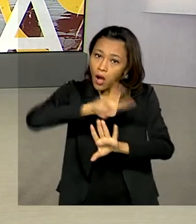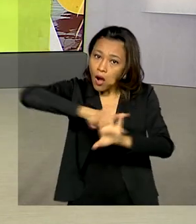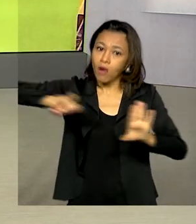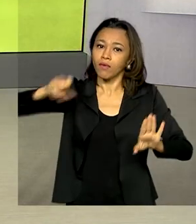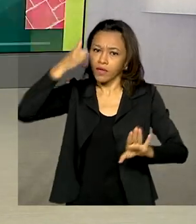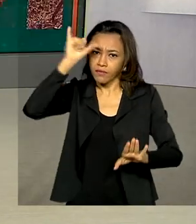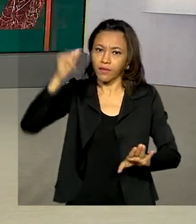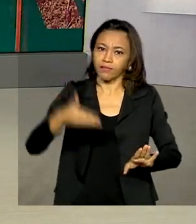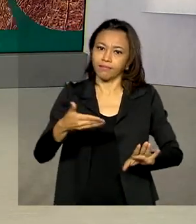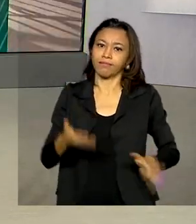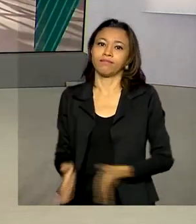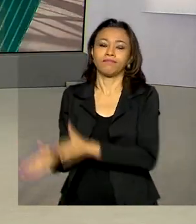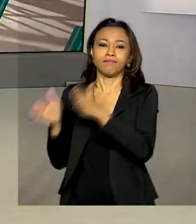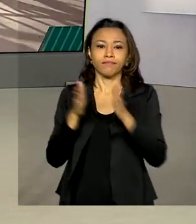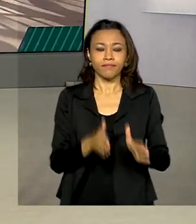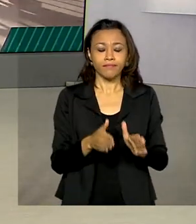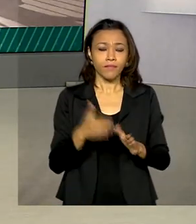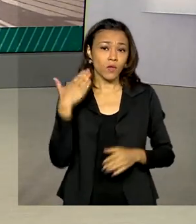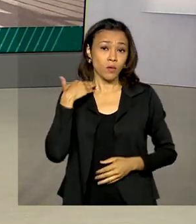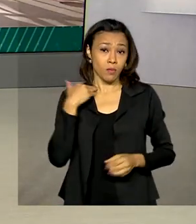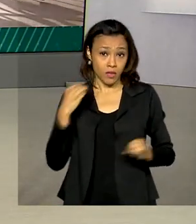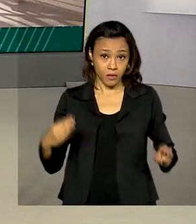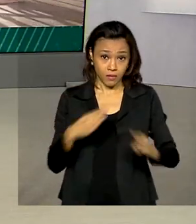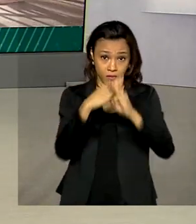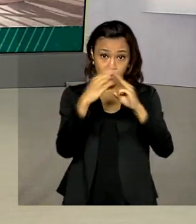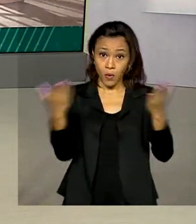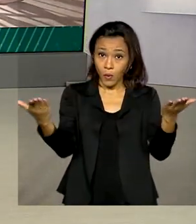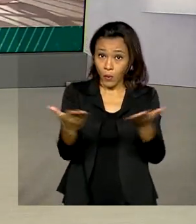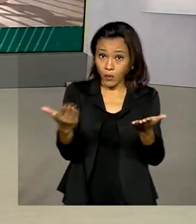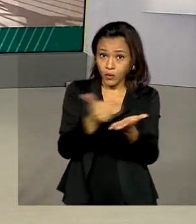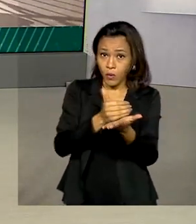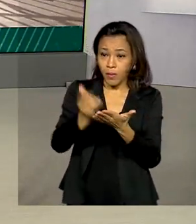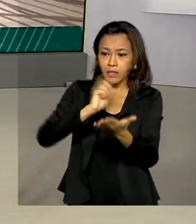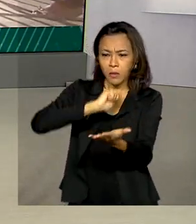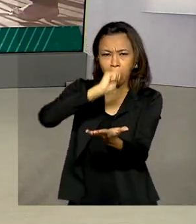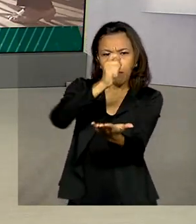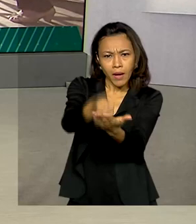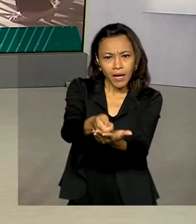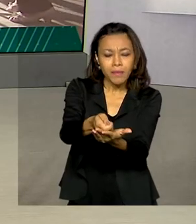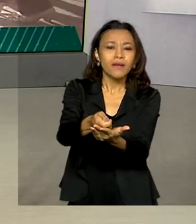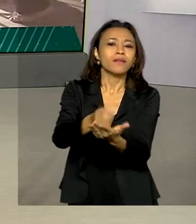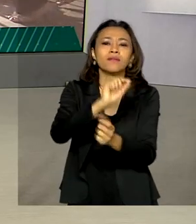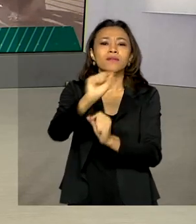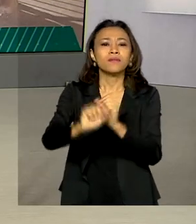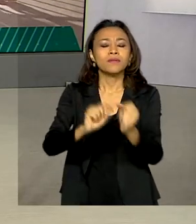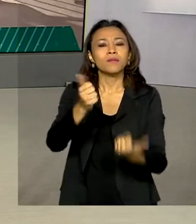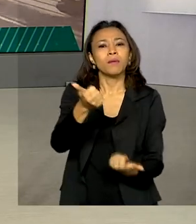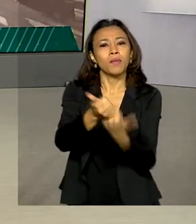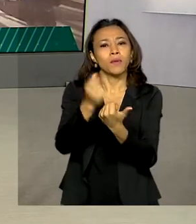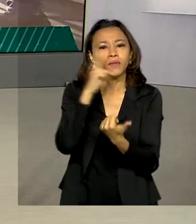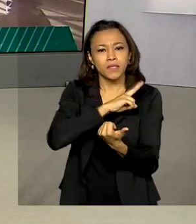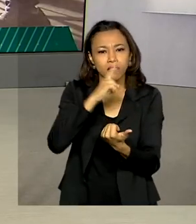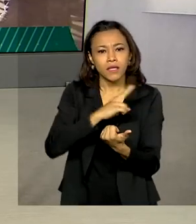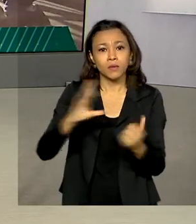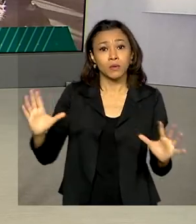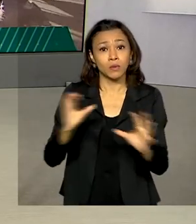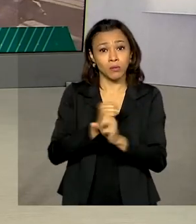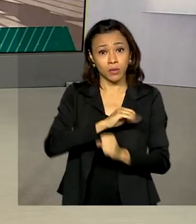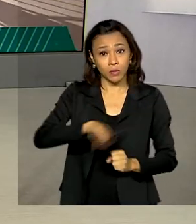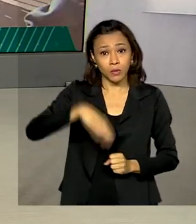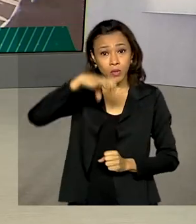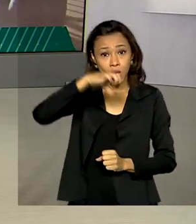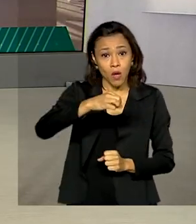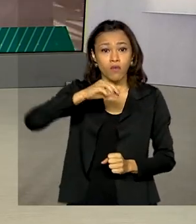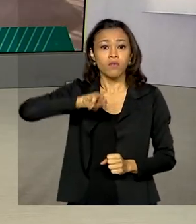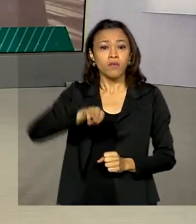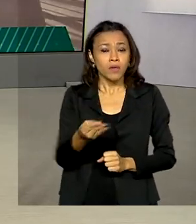A Caixa Econômica Federal inicia hoje o pagamento de mais uma parcela do auxílio emergencial para um total de 9,4 milhões